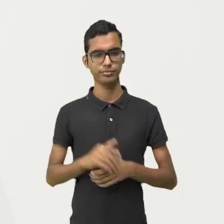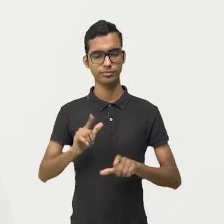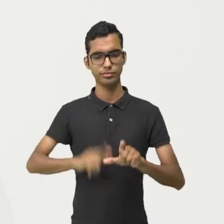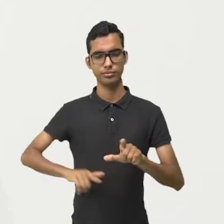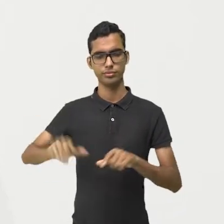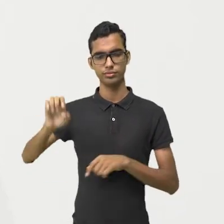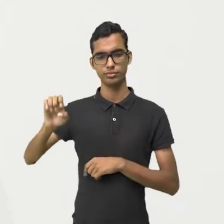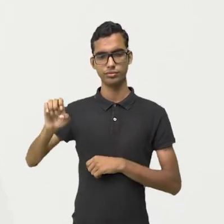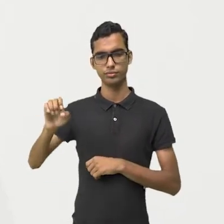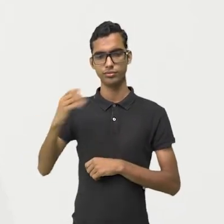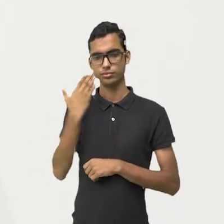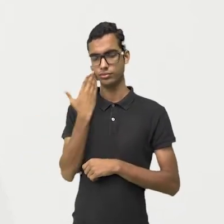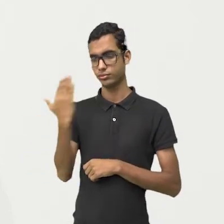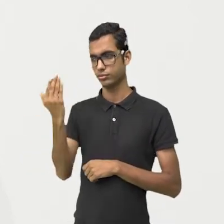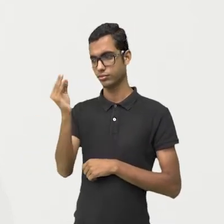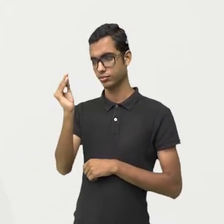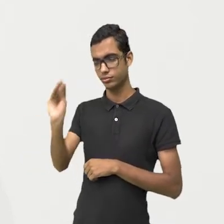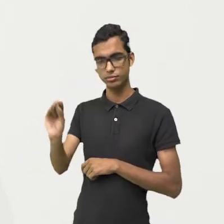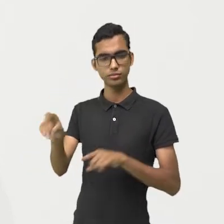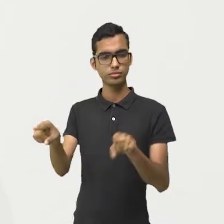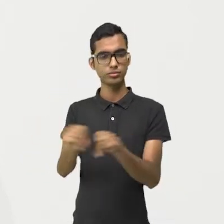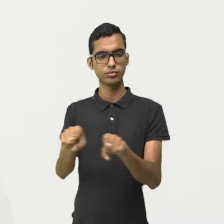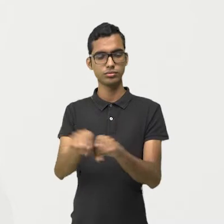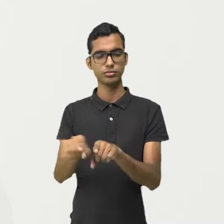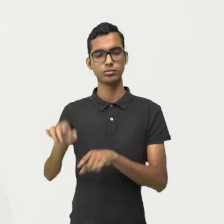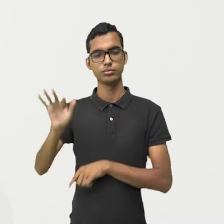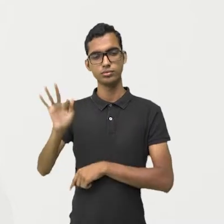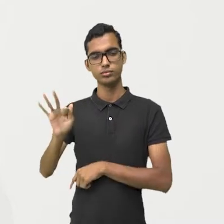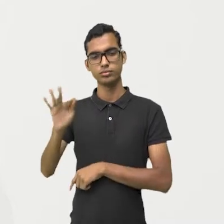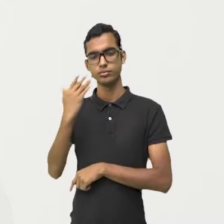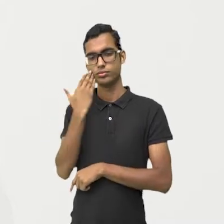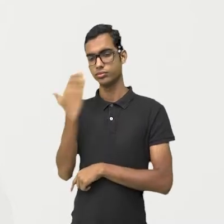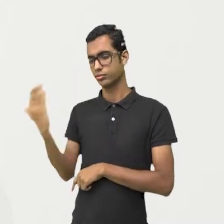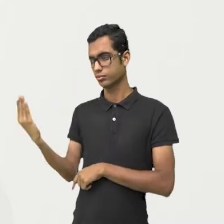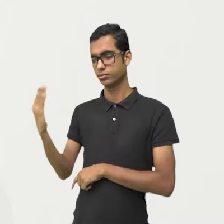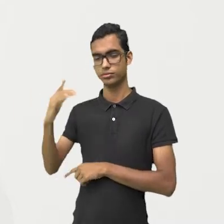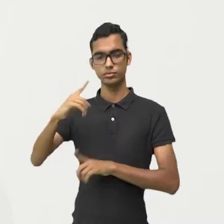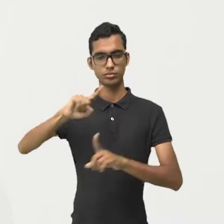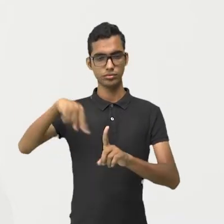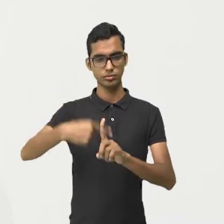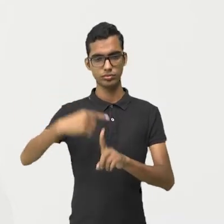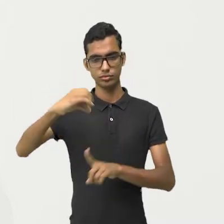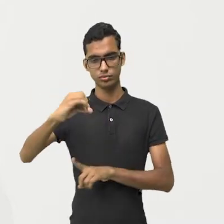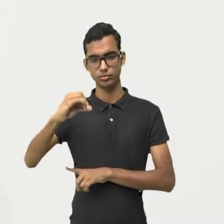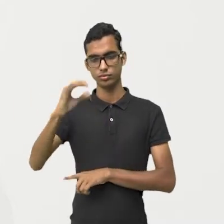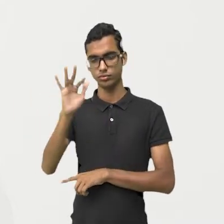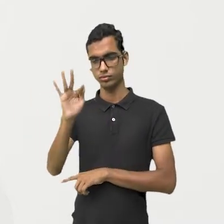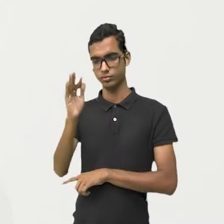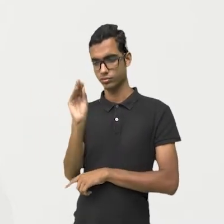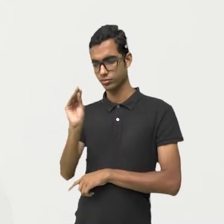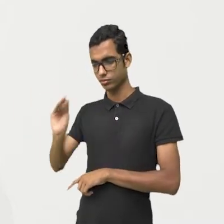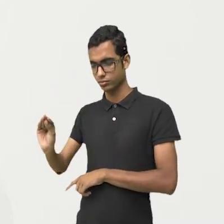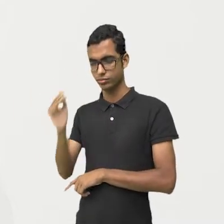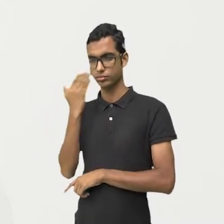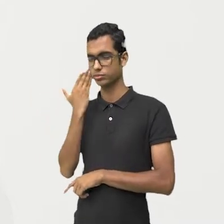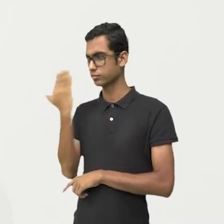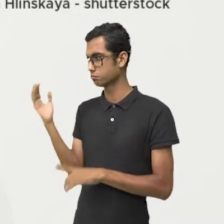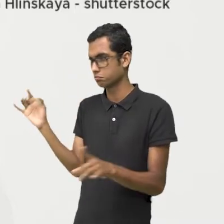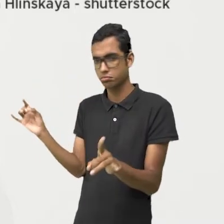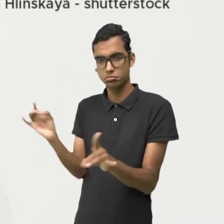letra E. Beleza. Olha aí. E mais 9 está onde? Na letra F. Pronto.